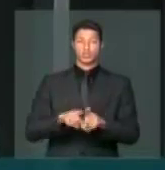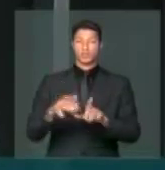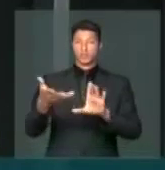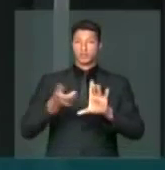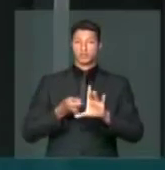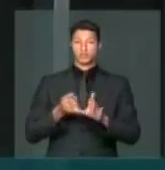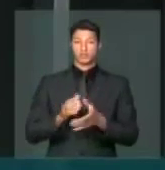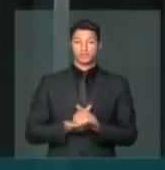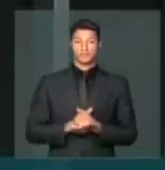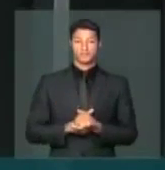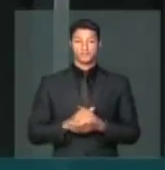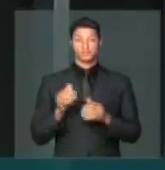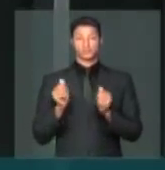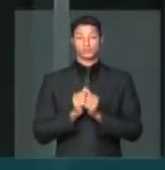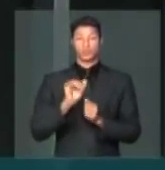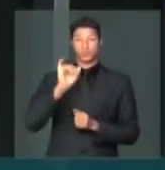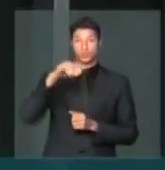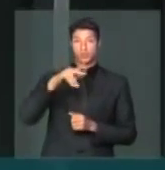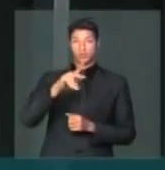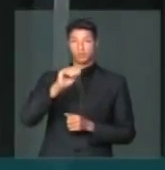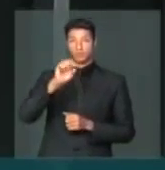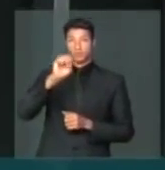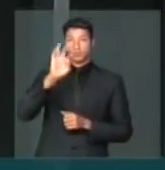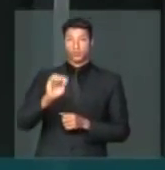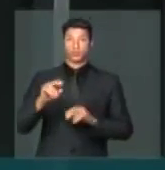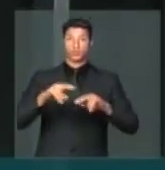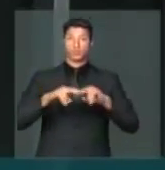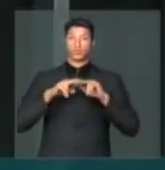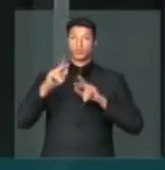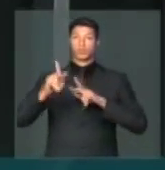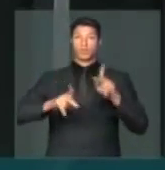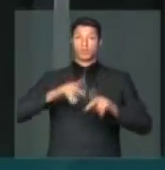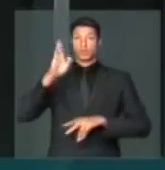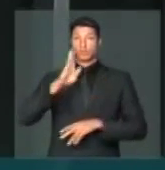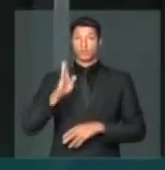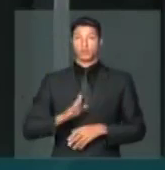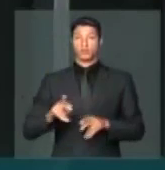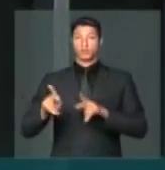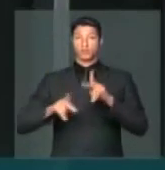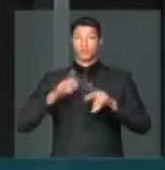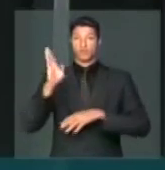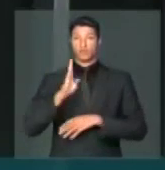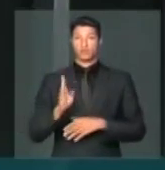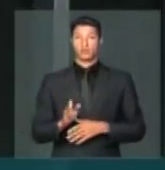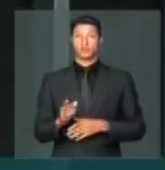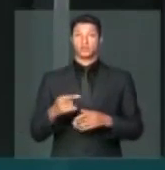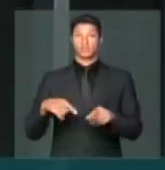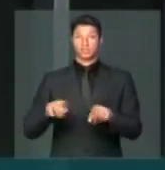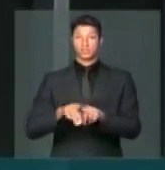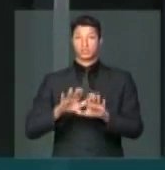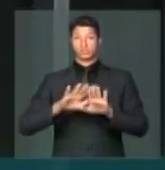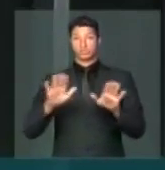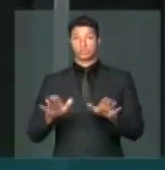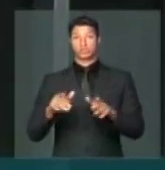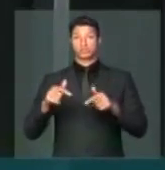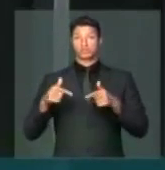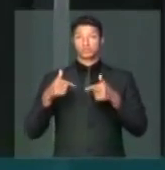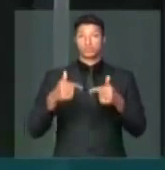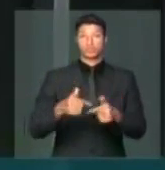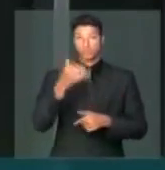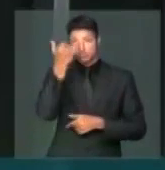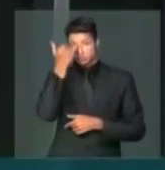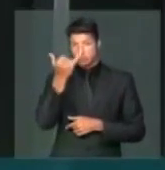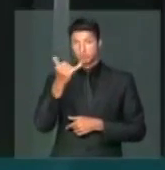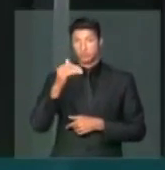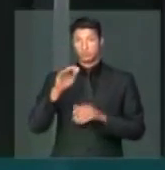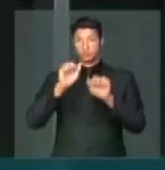recolhido como imposto pela população brasileira, pelo povo brasileiro. Daí, se reforçar essa ideia